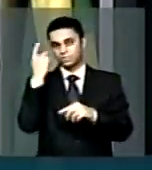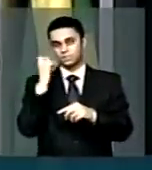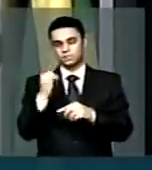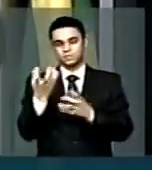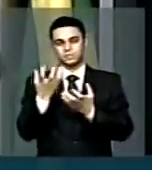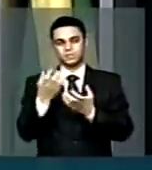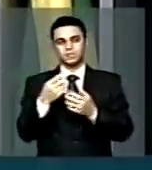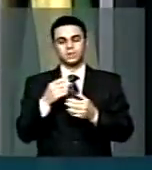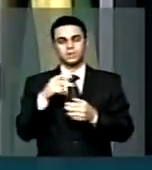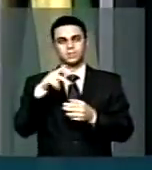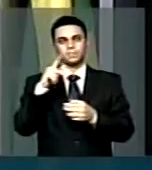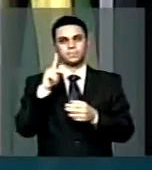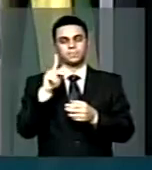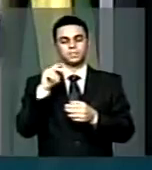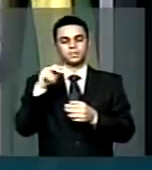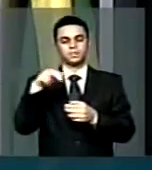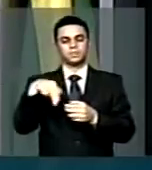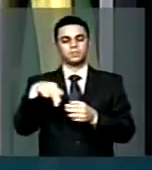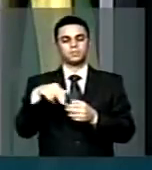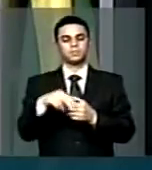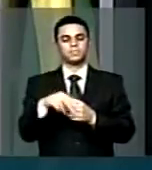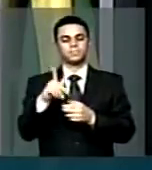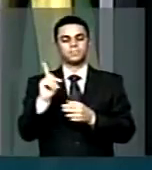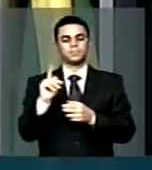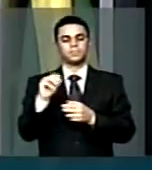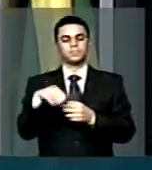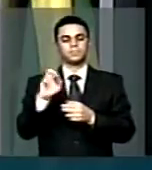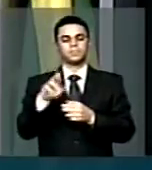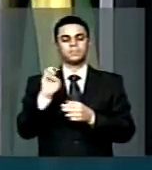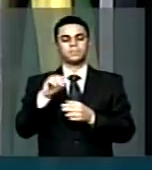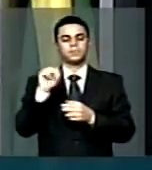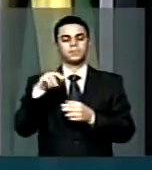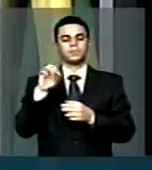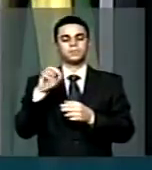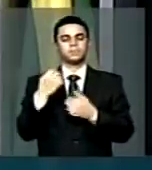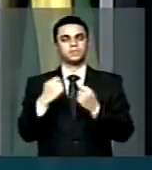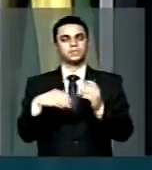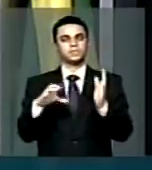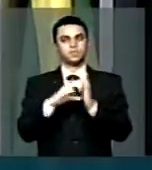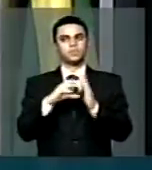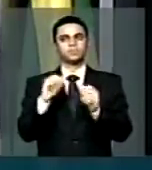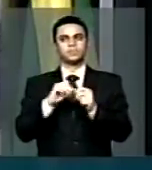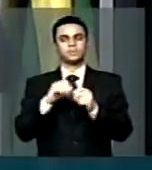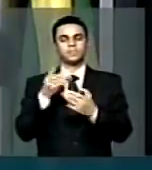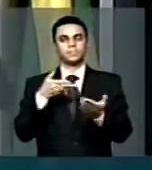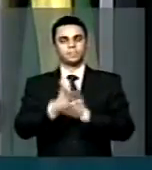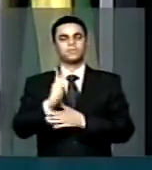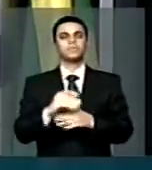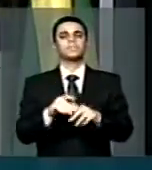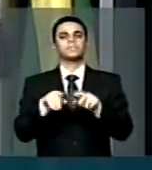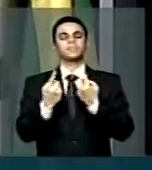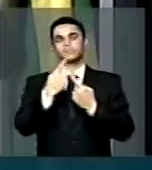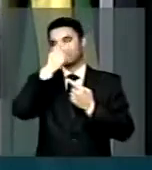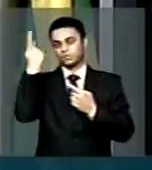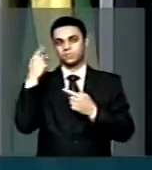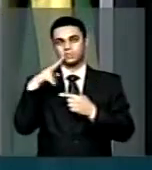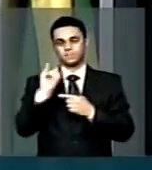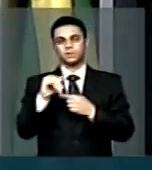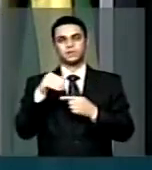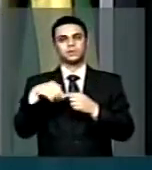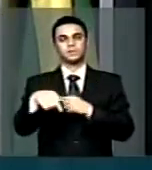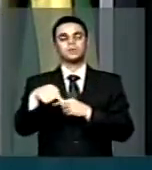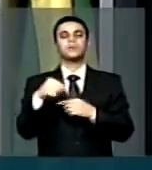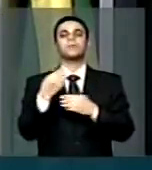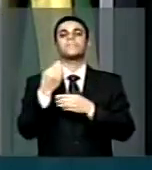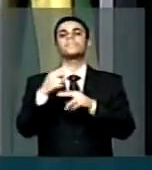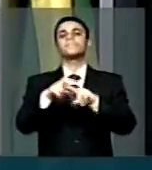perene e permanente no serviço público tem que passar por um concurso. Ele vai lá por um negócio.